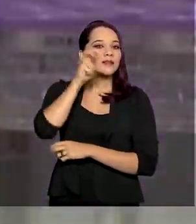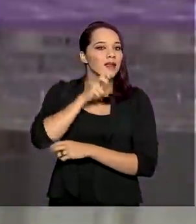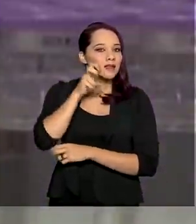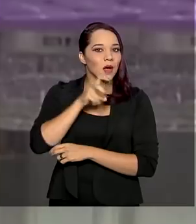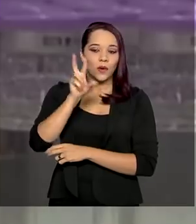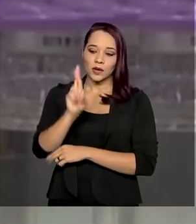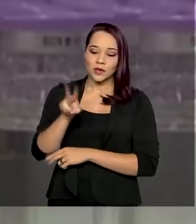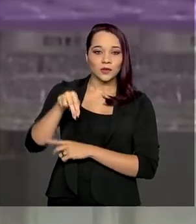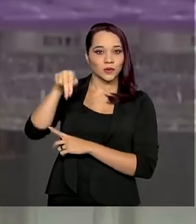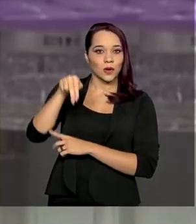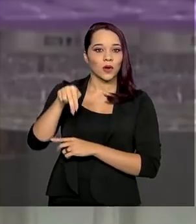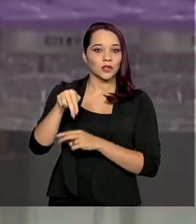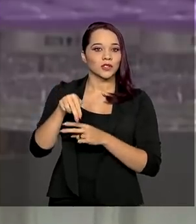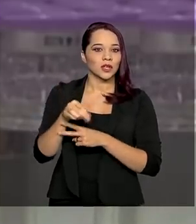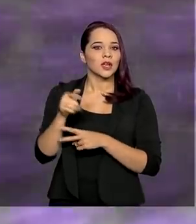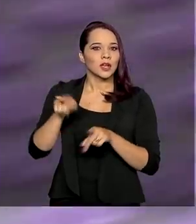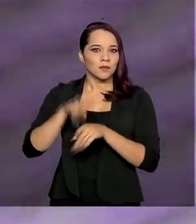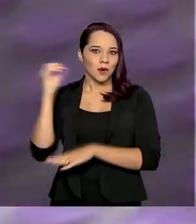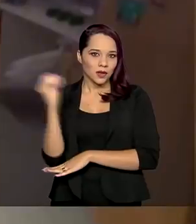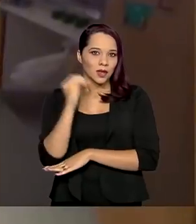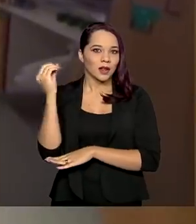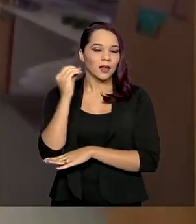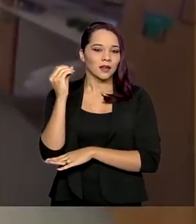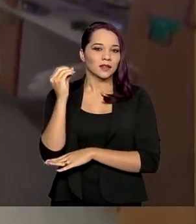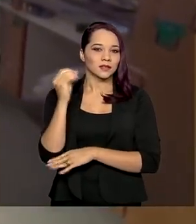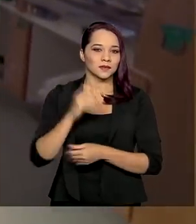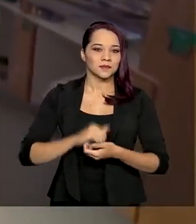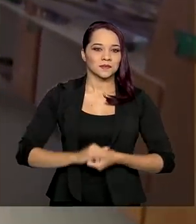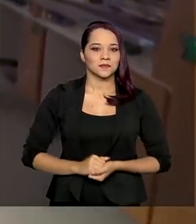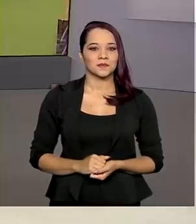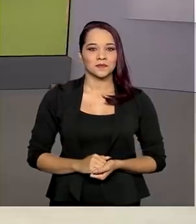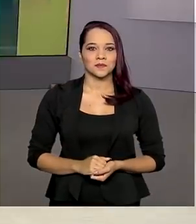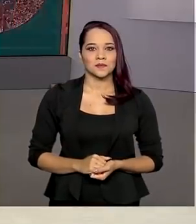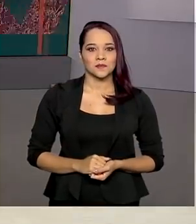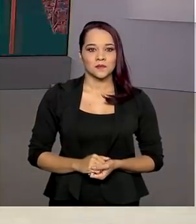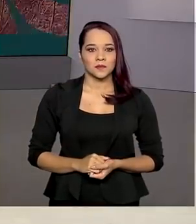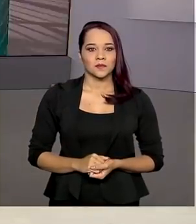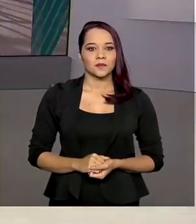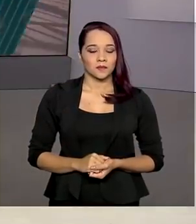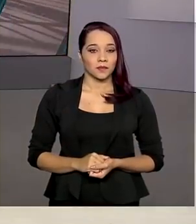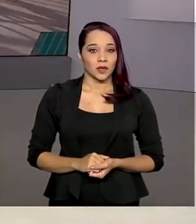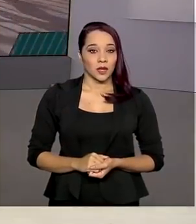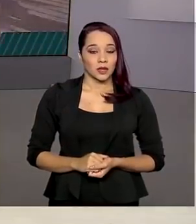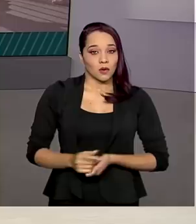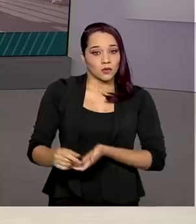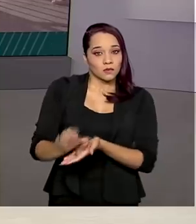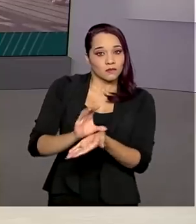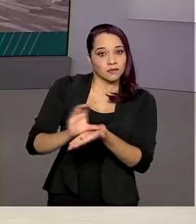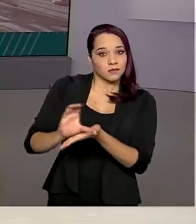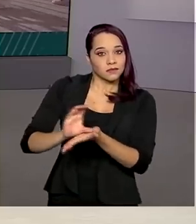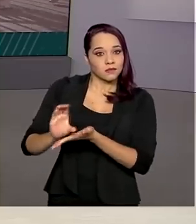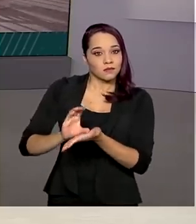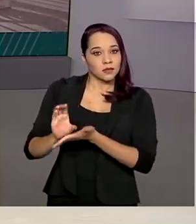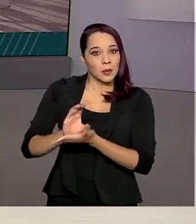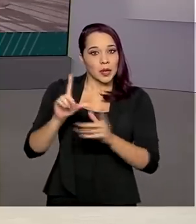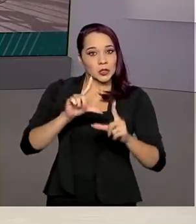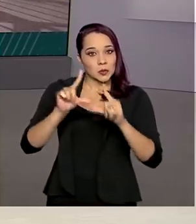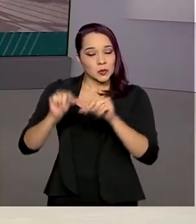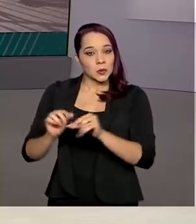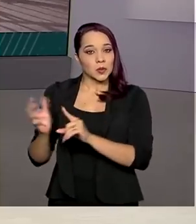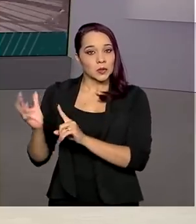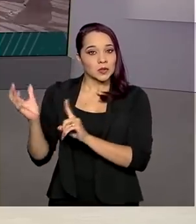no Rio Grande do Norte, Porto Alegre e Santa Maria, no Rio Grande do Sul. Os investimentos para combater os efeitos